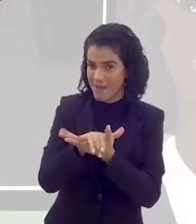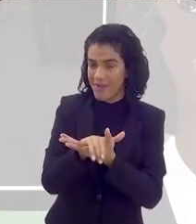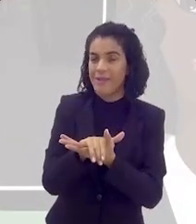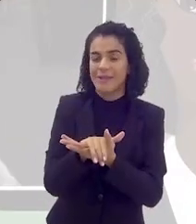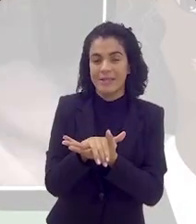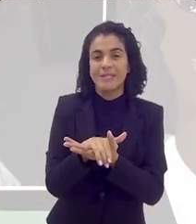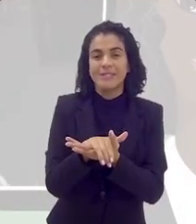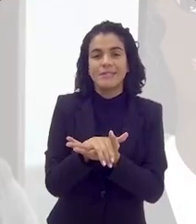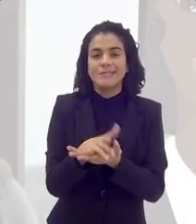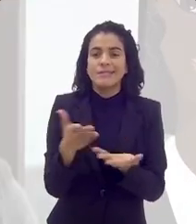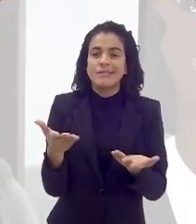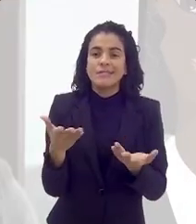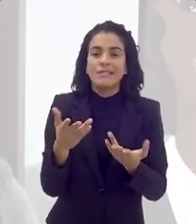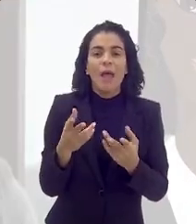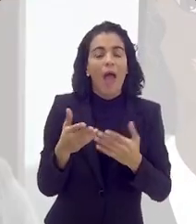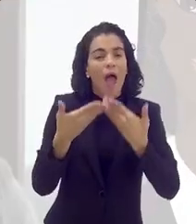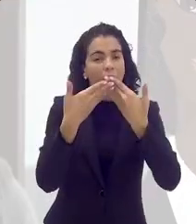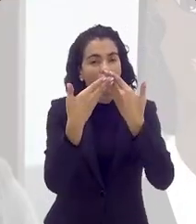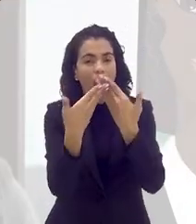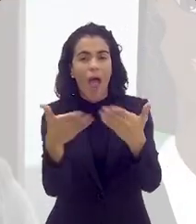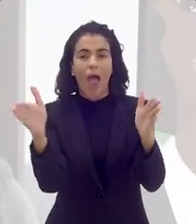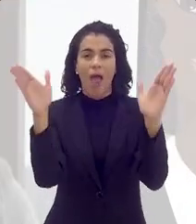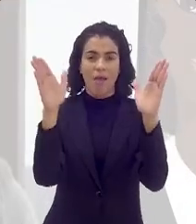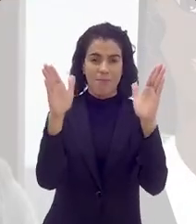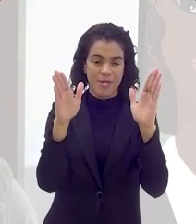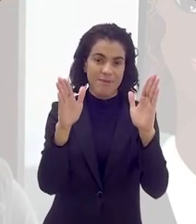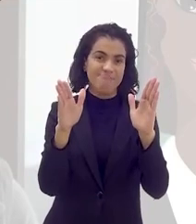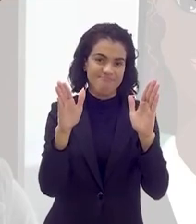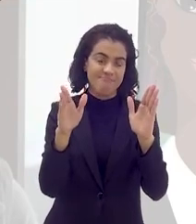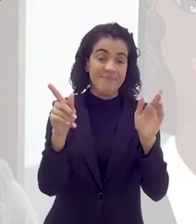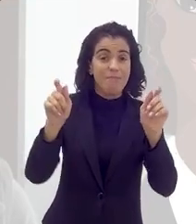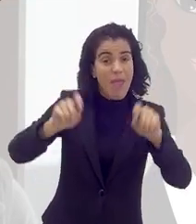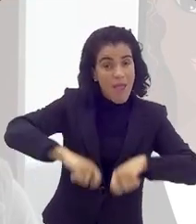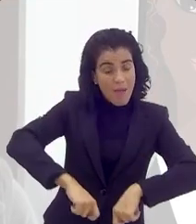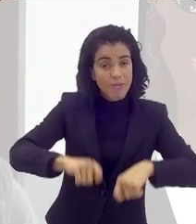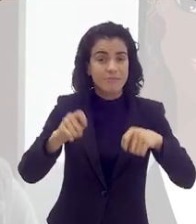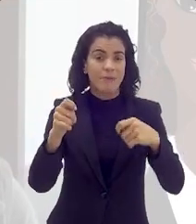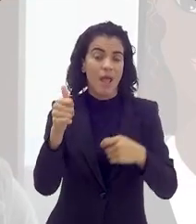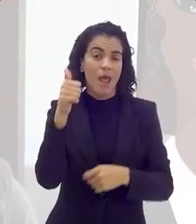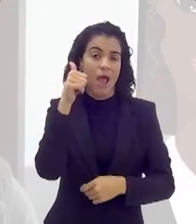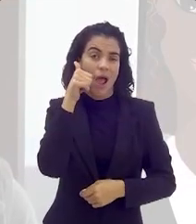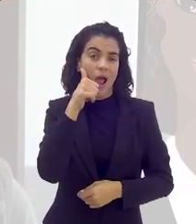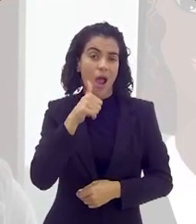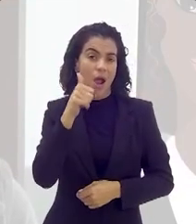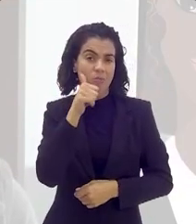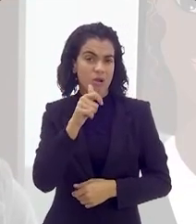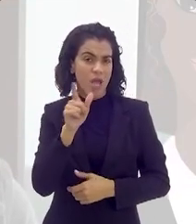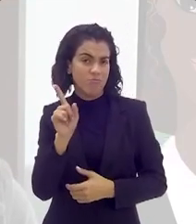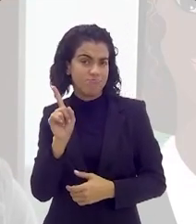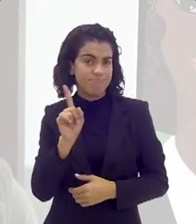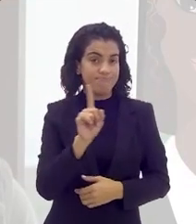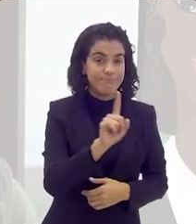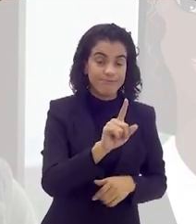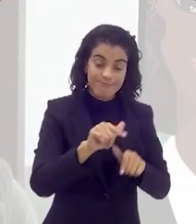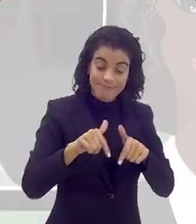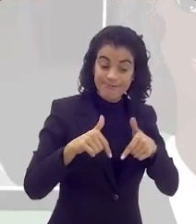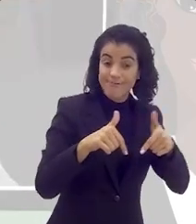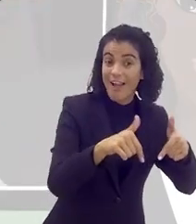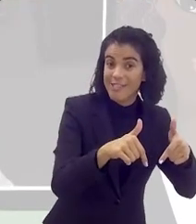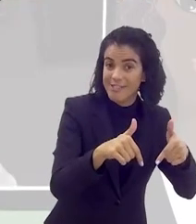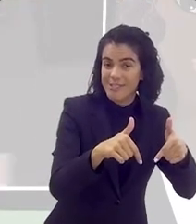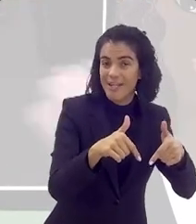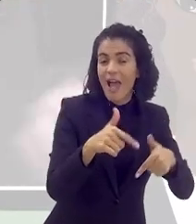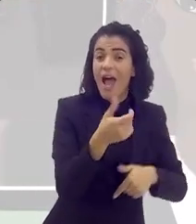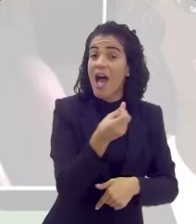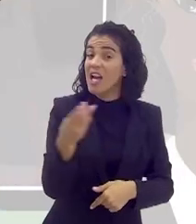marido, ao, digamos assim, abrir a porta e a possibilidade para que a mulher haja, porque eu acho